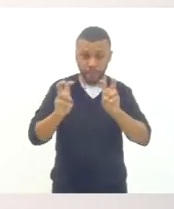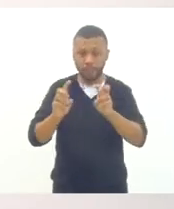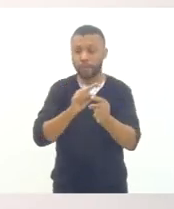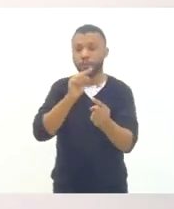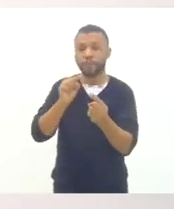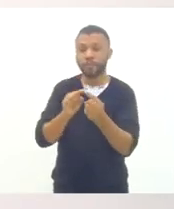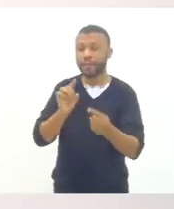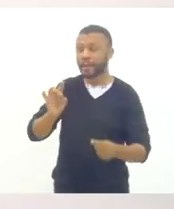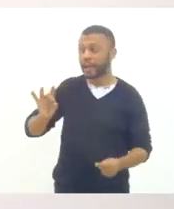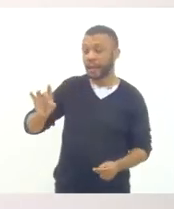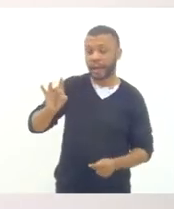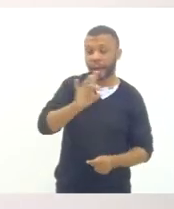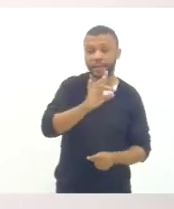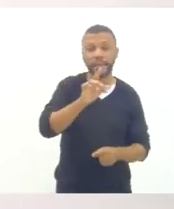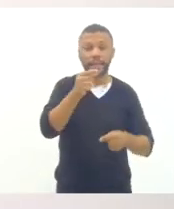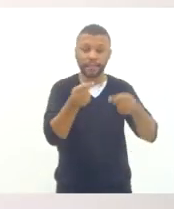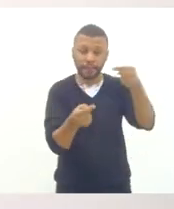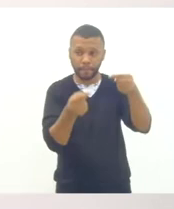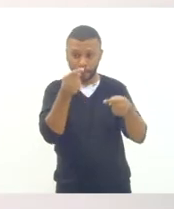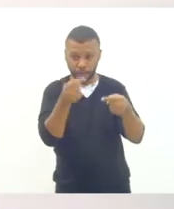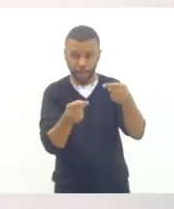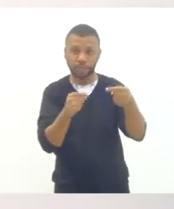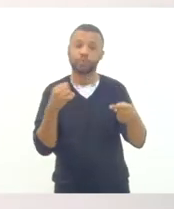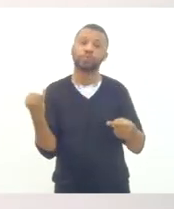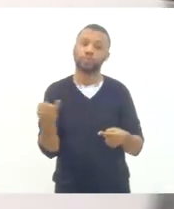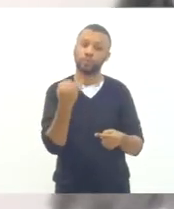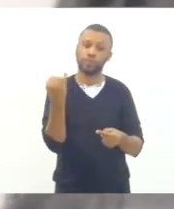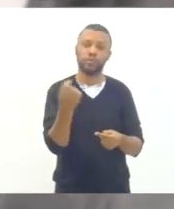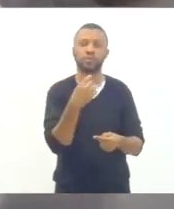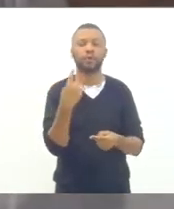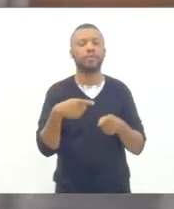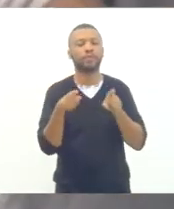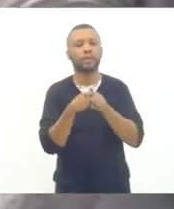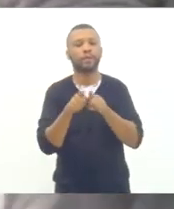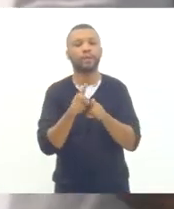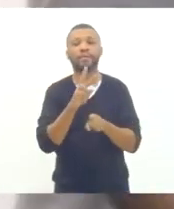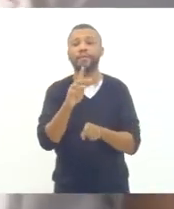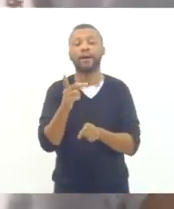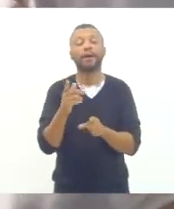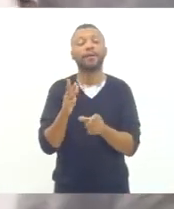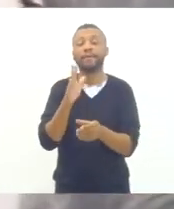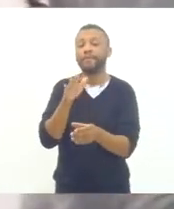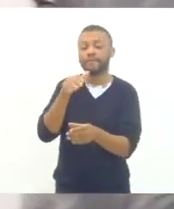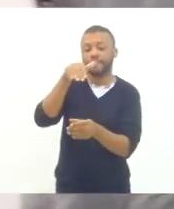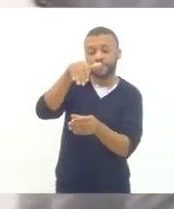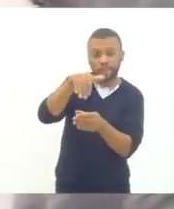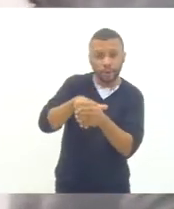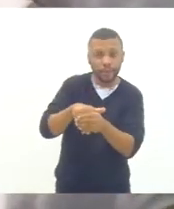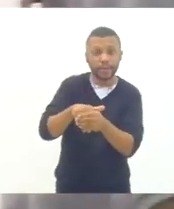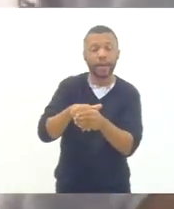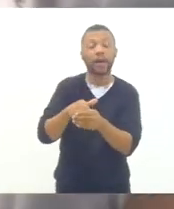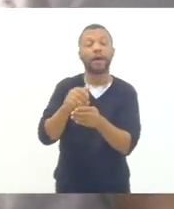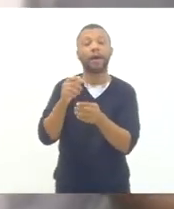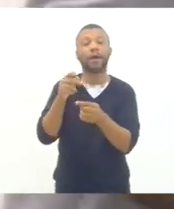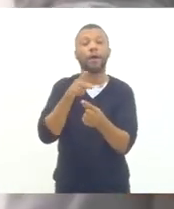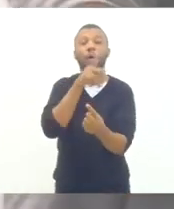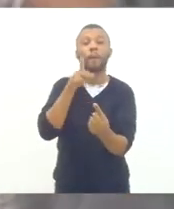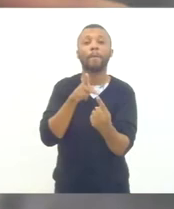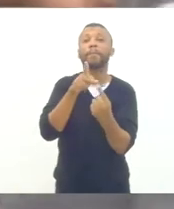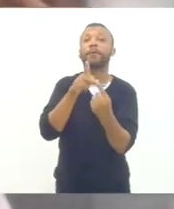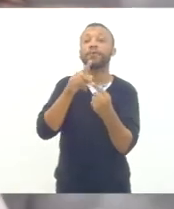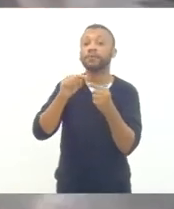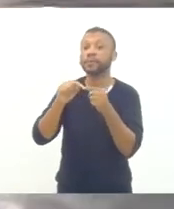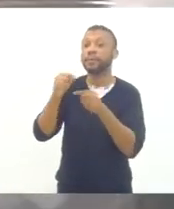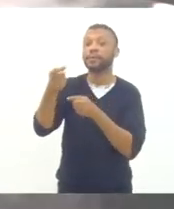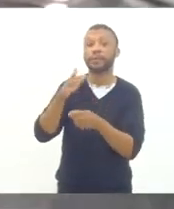cada debate necessário, e a gente vai também votar o plano só após eleição, porque a gente